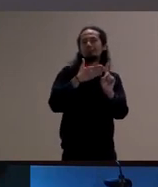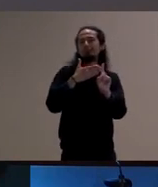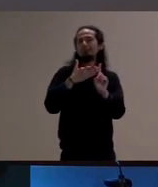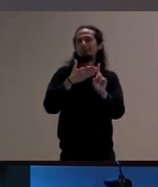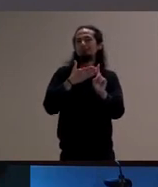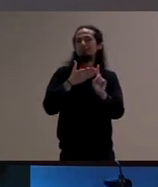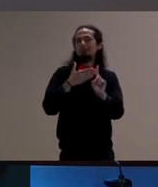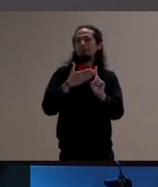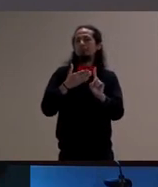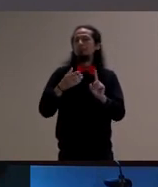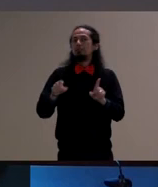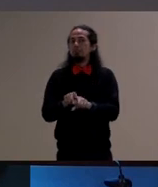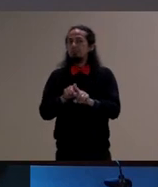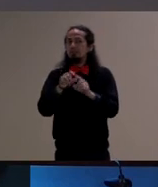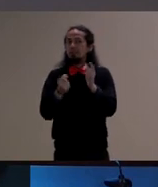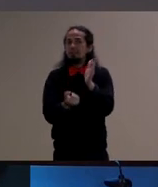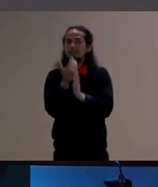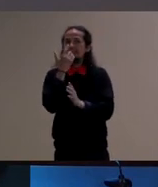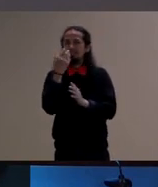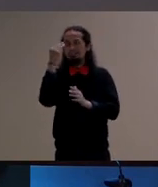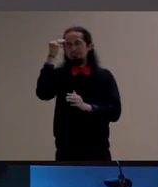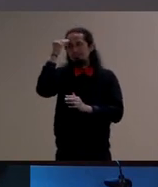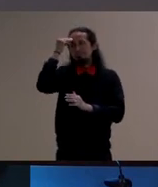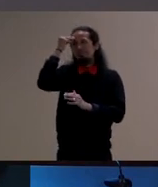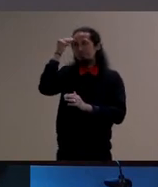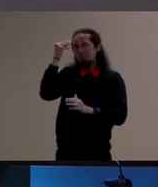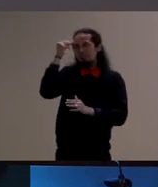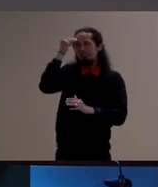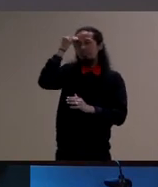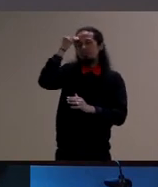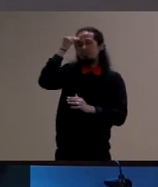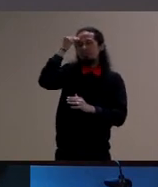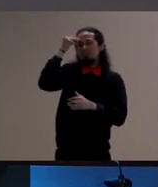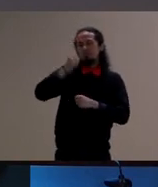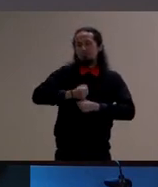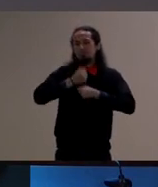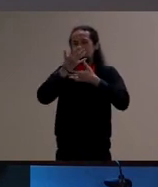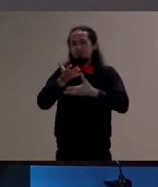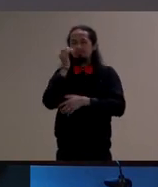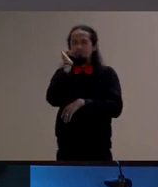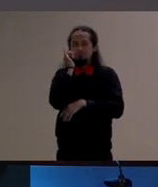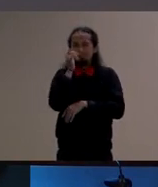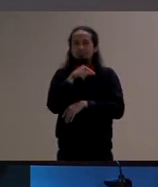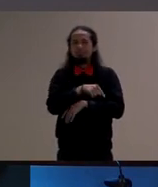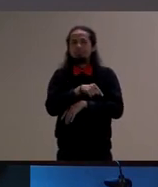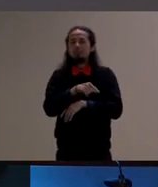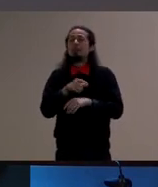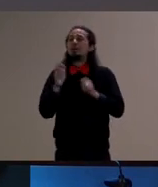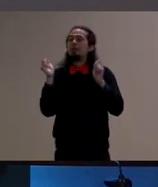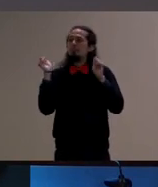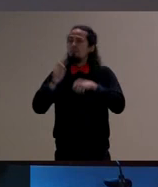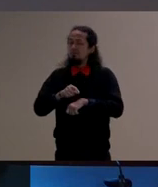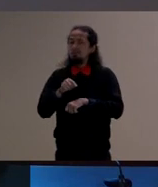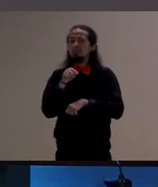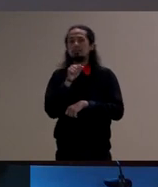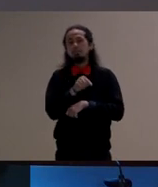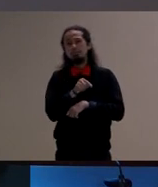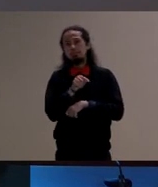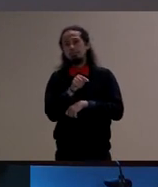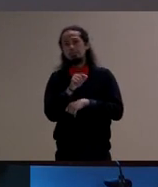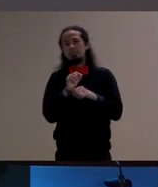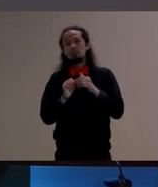espaço para narrar as suas experiências a gente também possibilita que ele construa